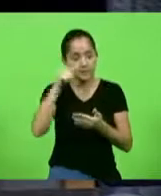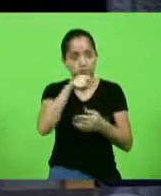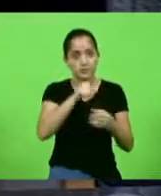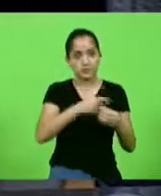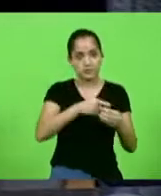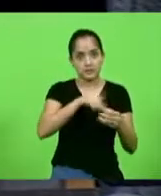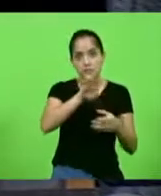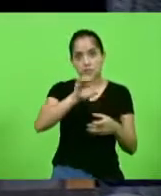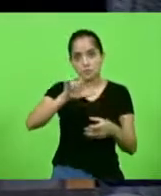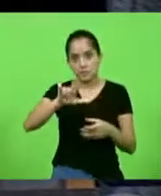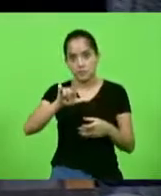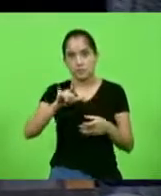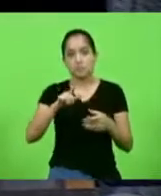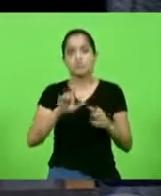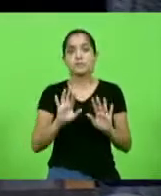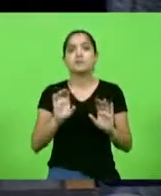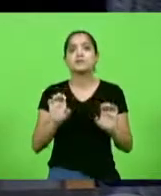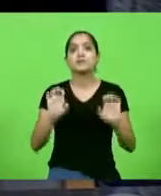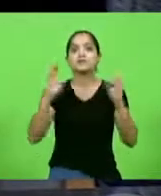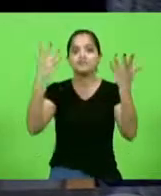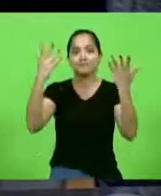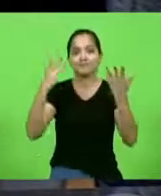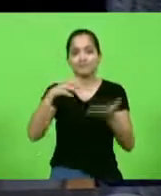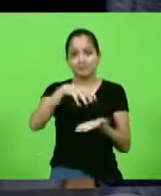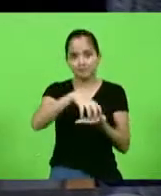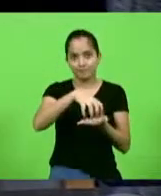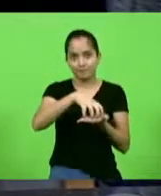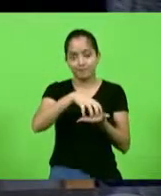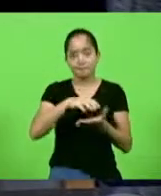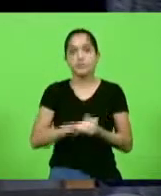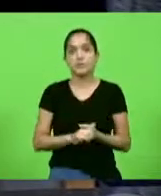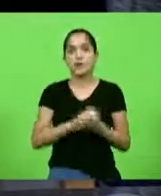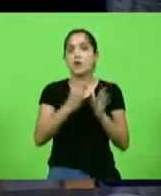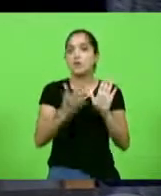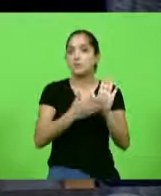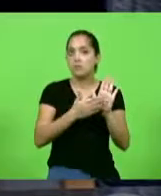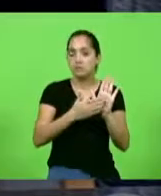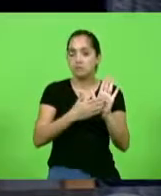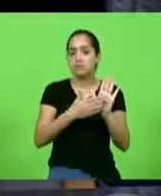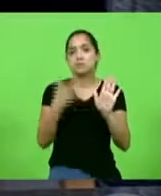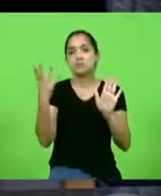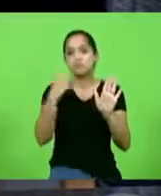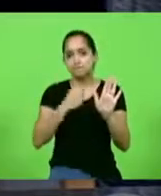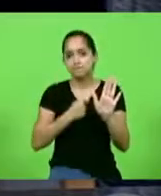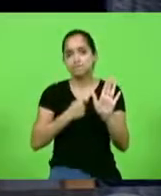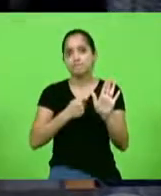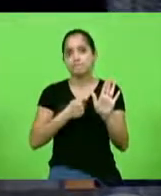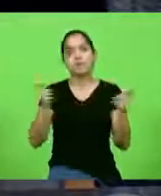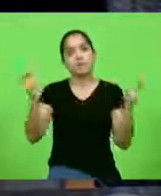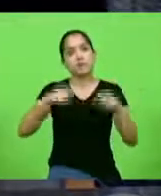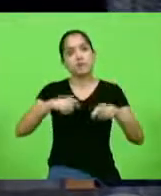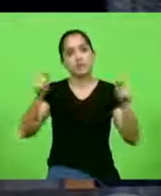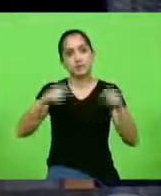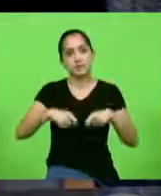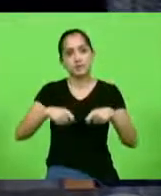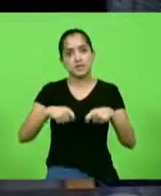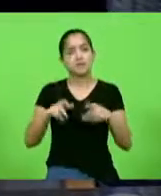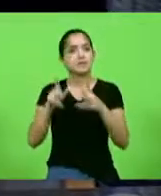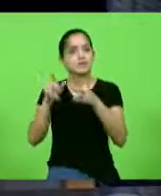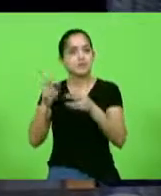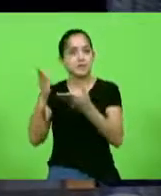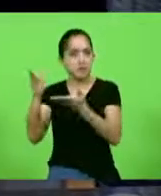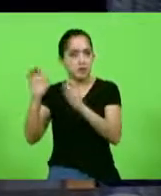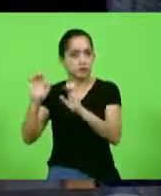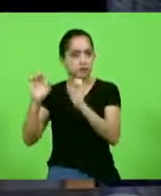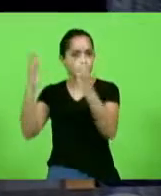para fazer o centro de convenções. Maravilhoso. Uma proposta muito bonita, vai funcionar, não vai ser igual a centro de